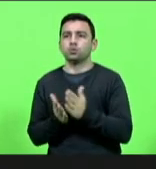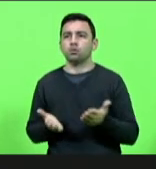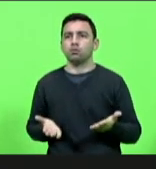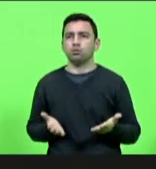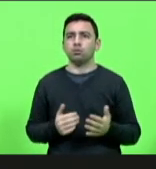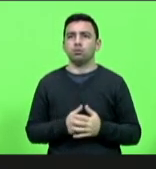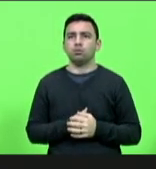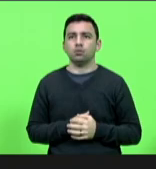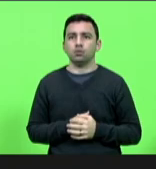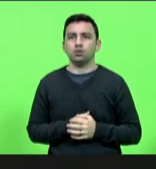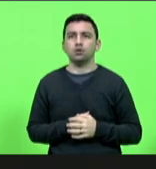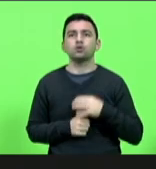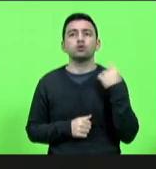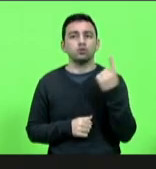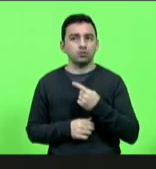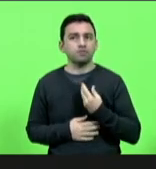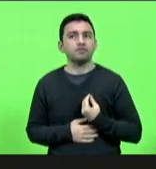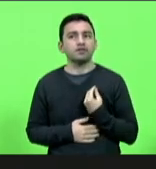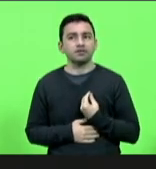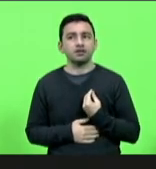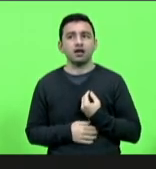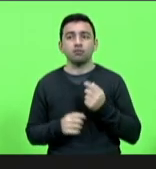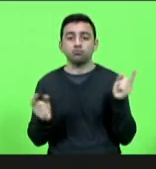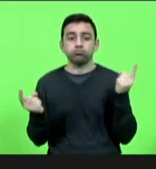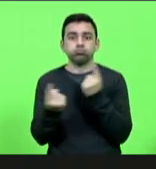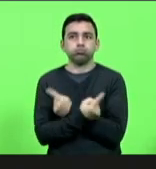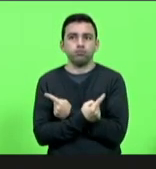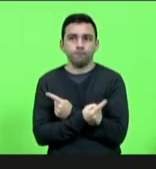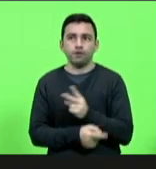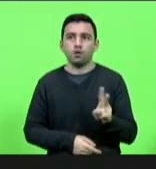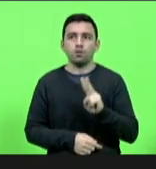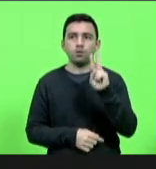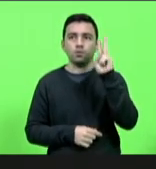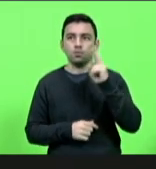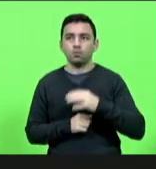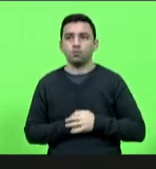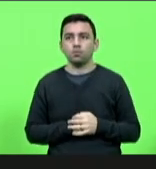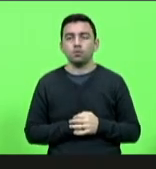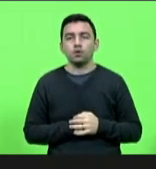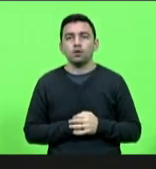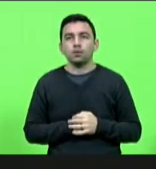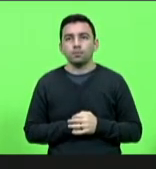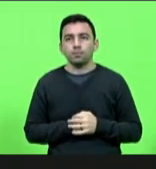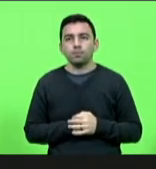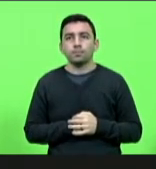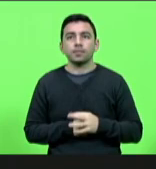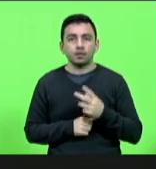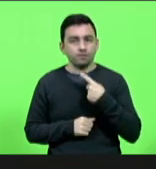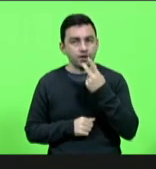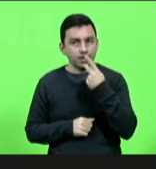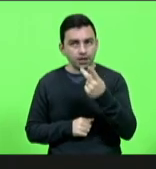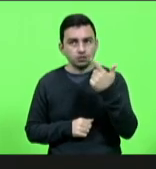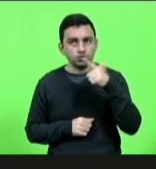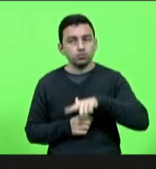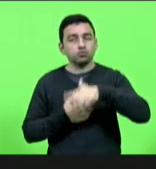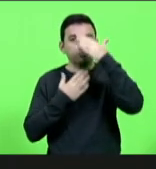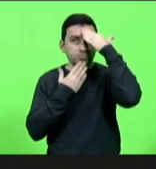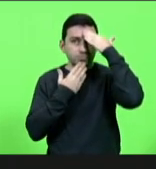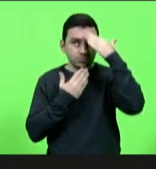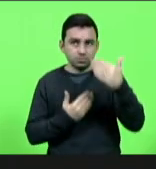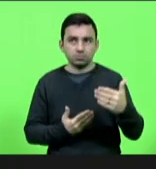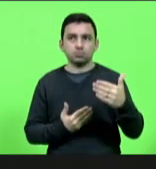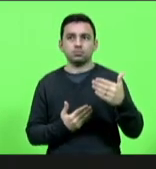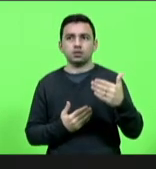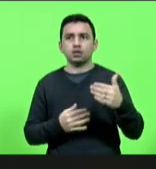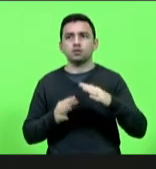nós vivemos uma situação de inversão de valores então quero mais uma vez reforçar o meu agradecimento para aqueles